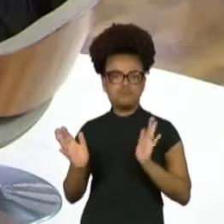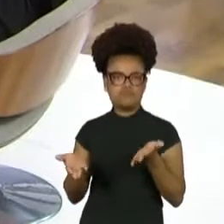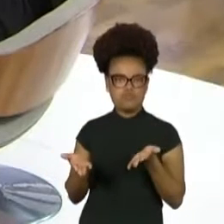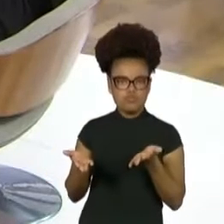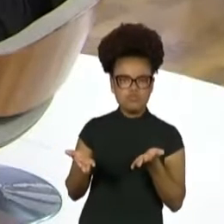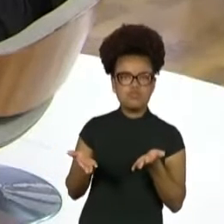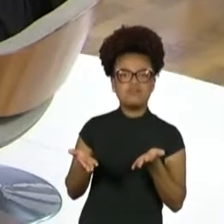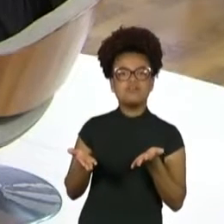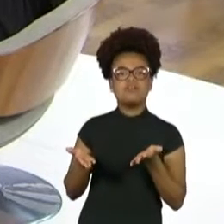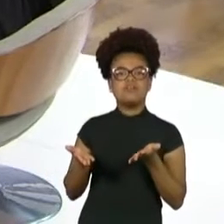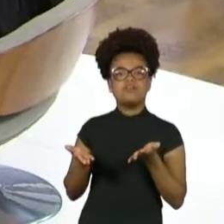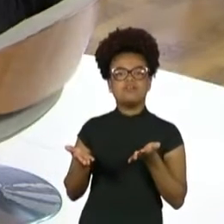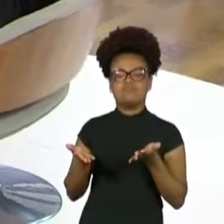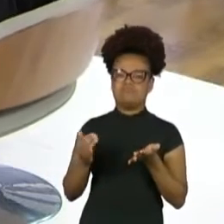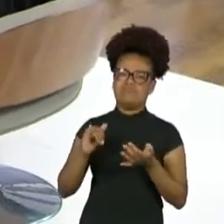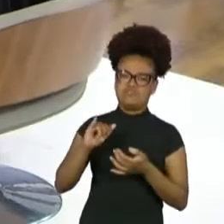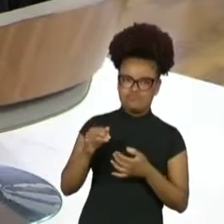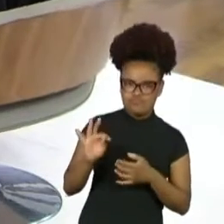batizada.